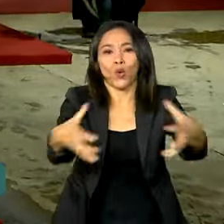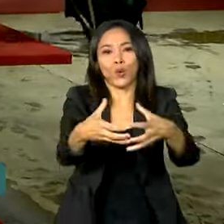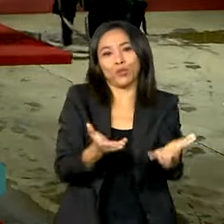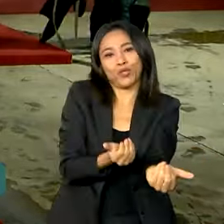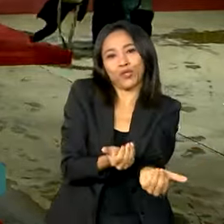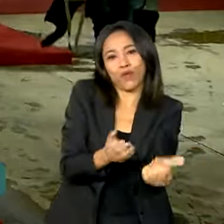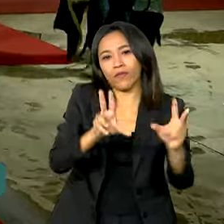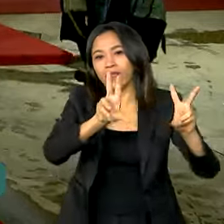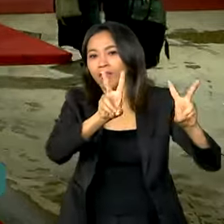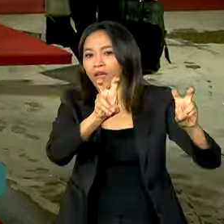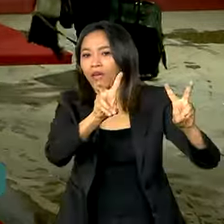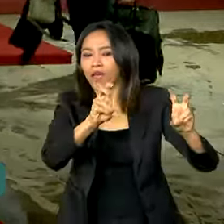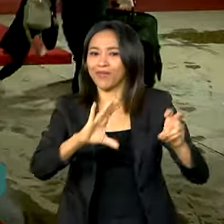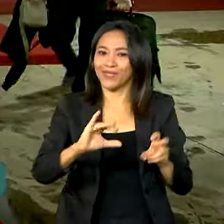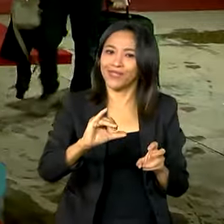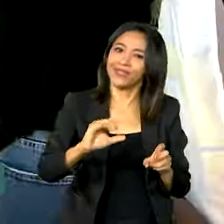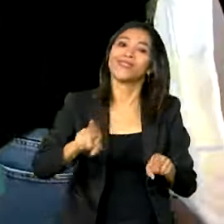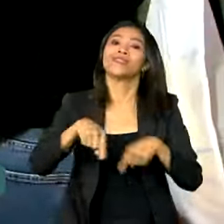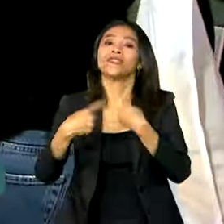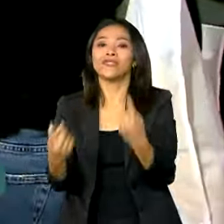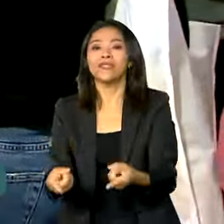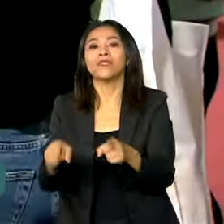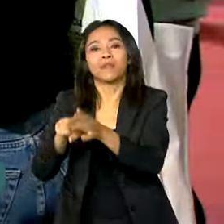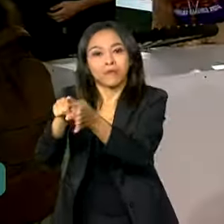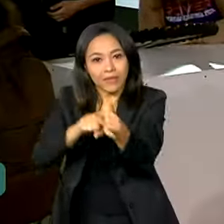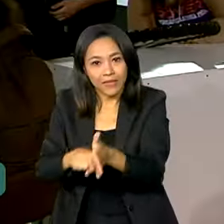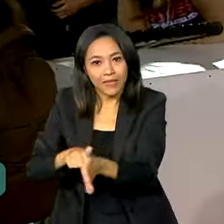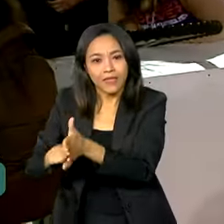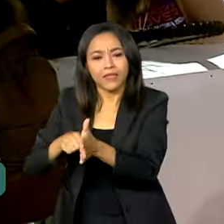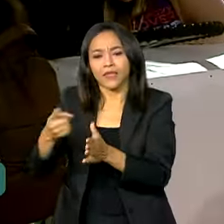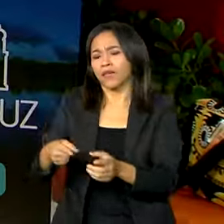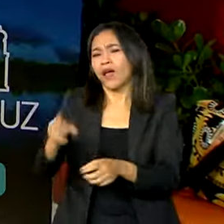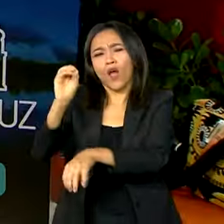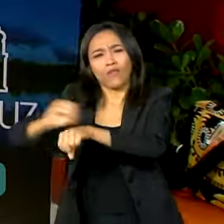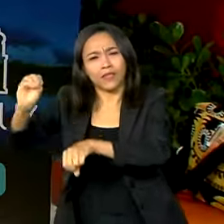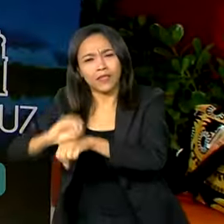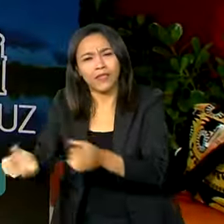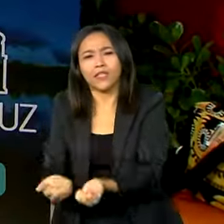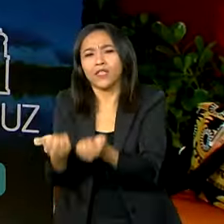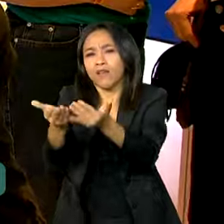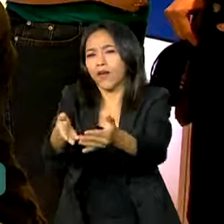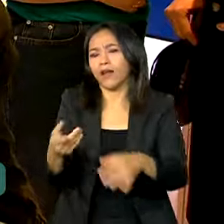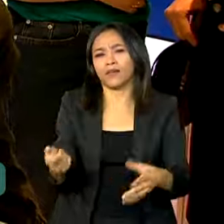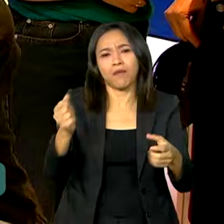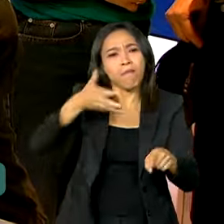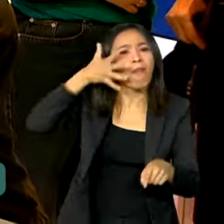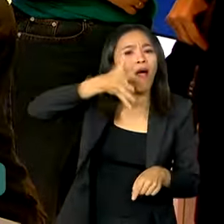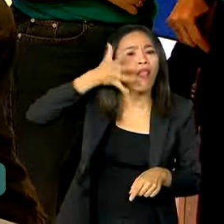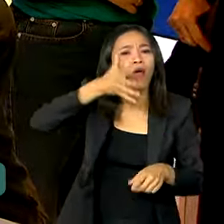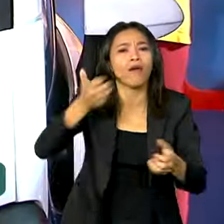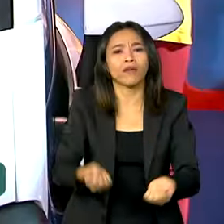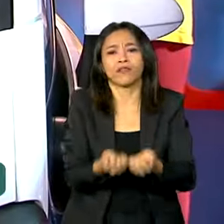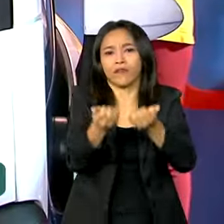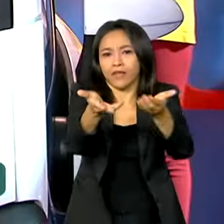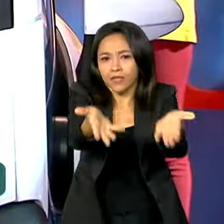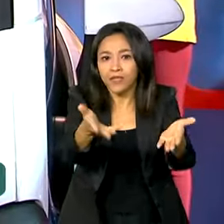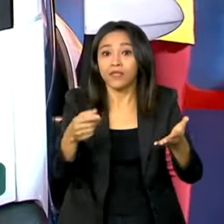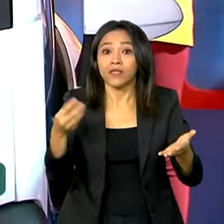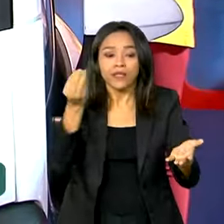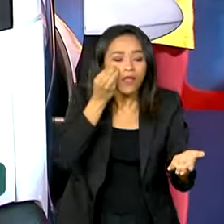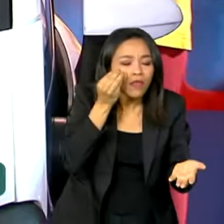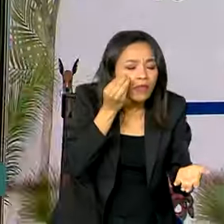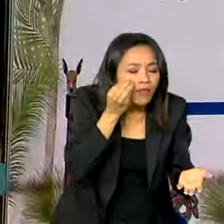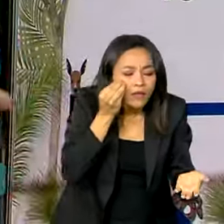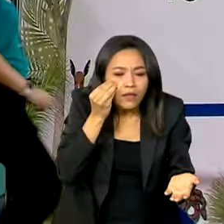temas científicos e tecnológicos. São oficinas, palestras, exposições, experimentos. No